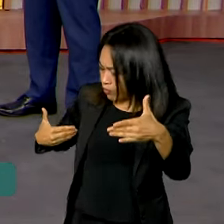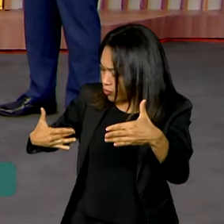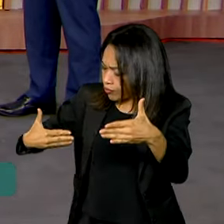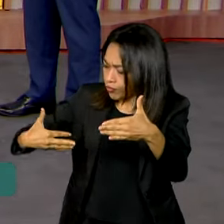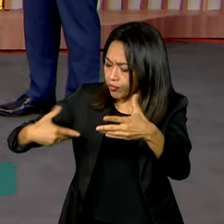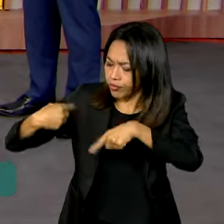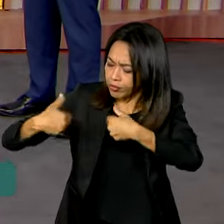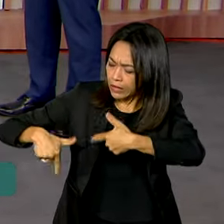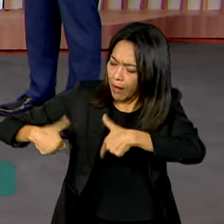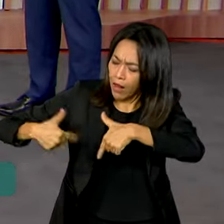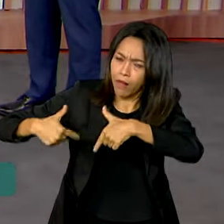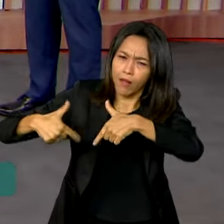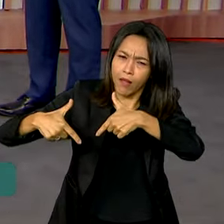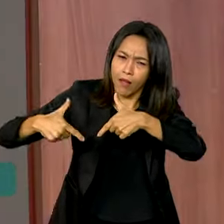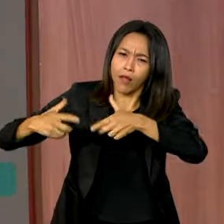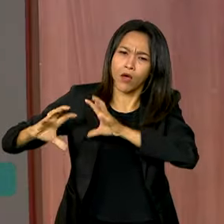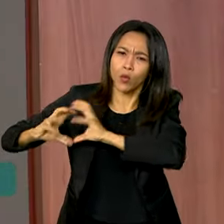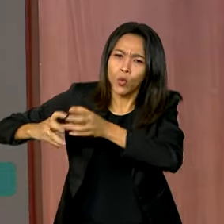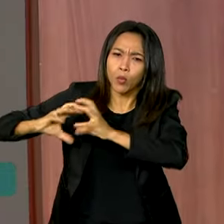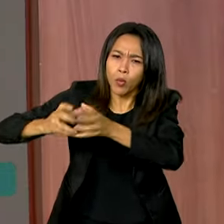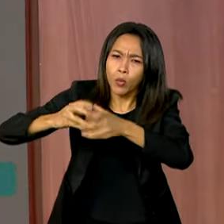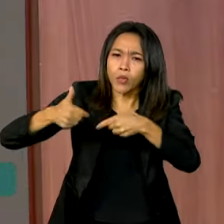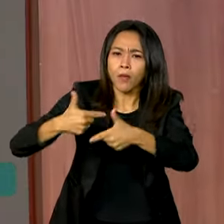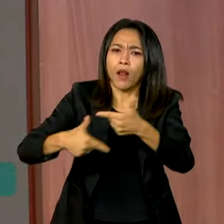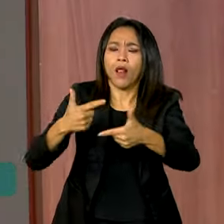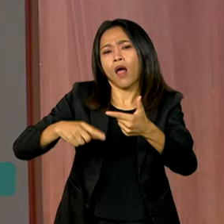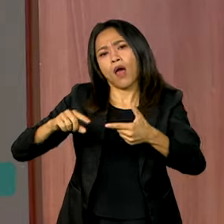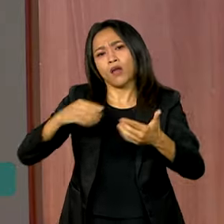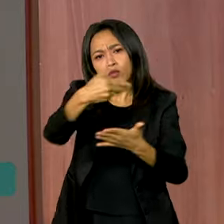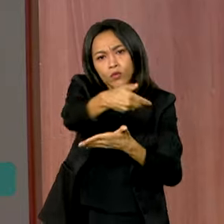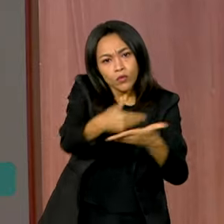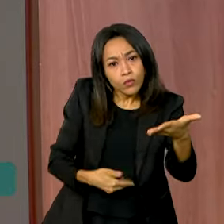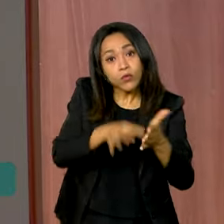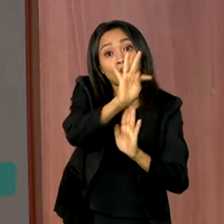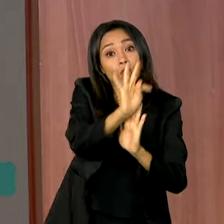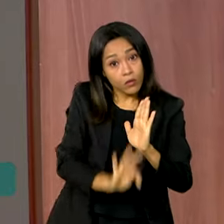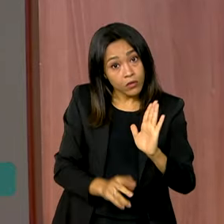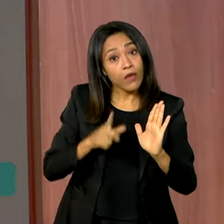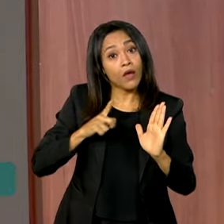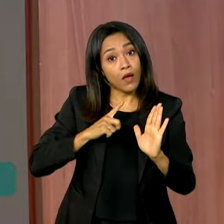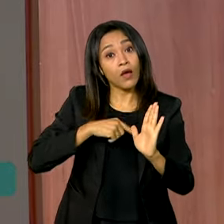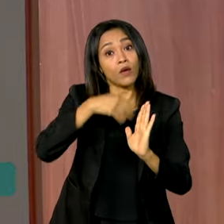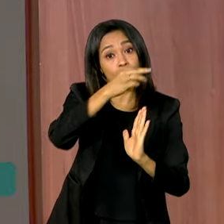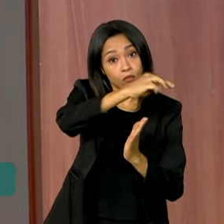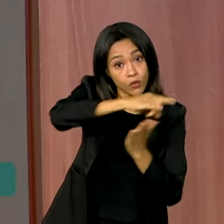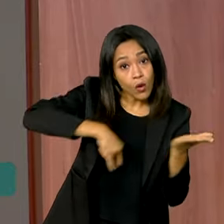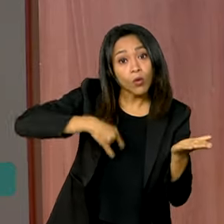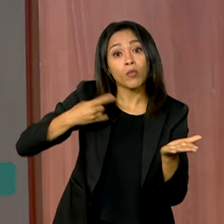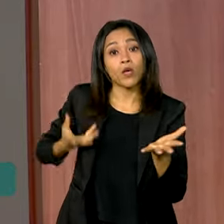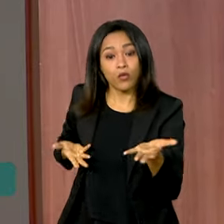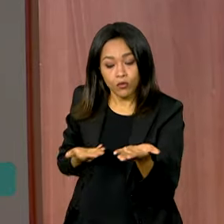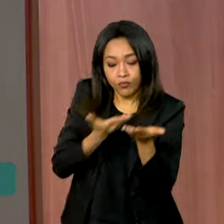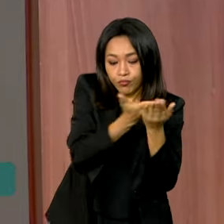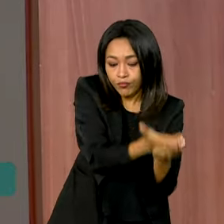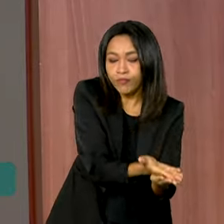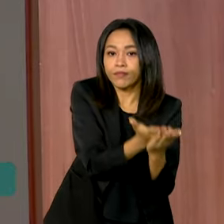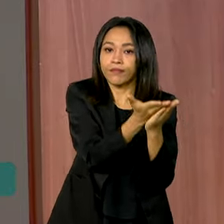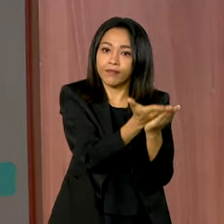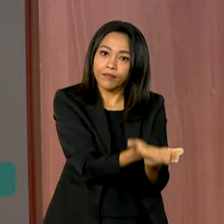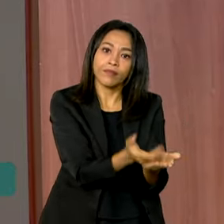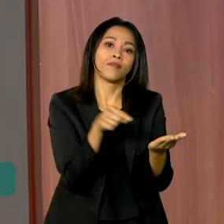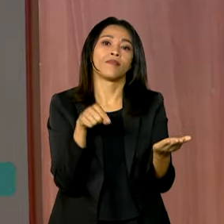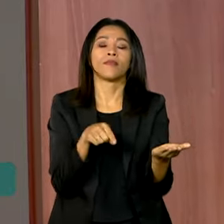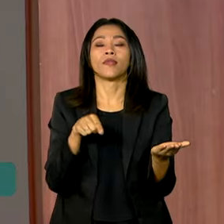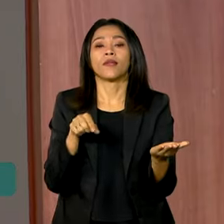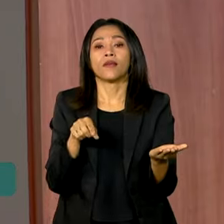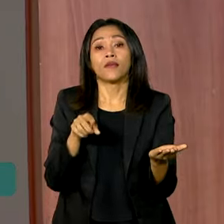tema, produziram as suas reflexões, seu documento. Os movimentos sociais fizeram atividades também autogestionadas, geridas por